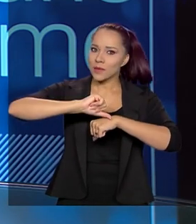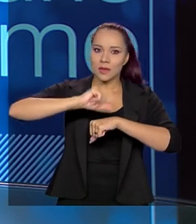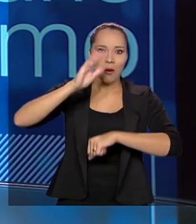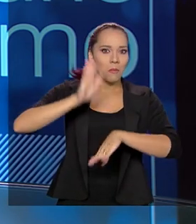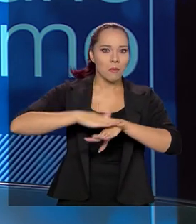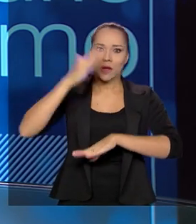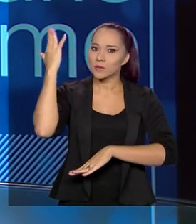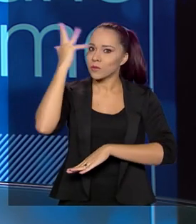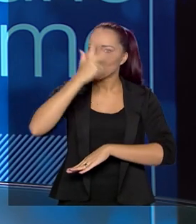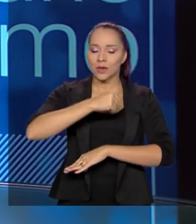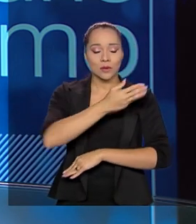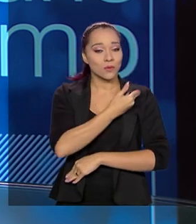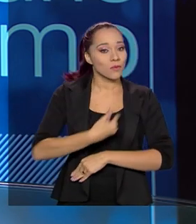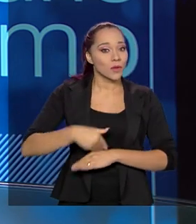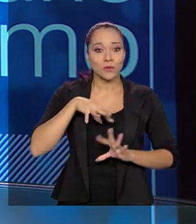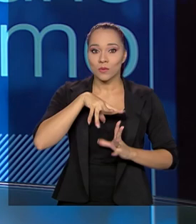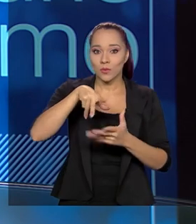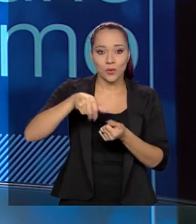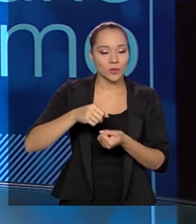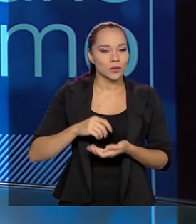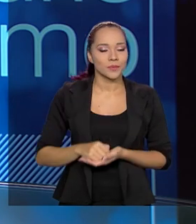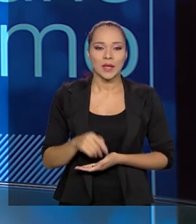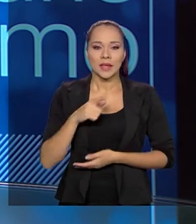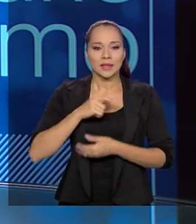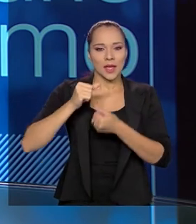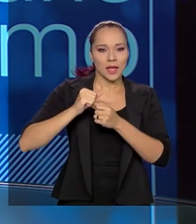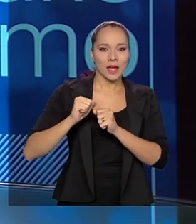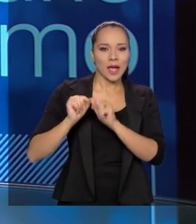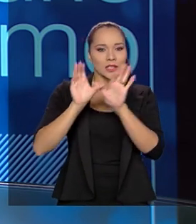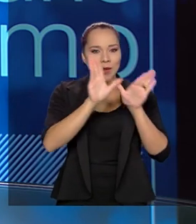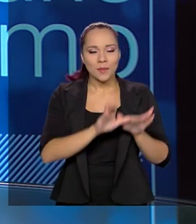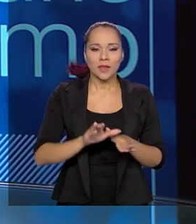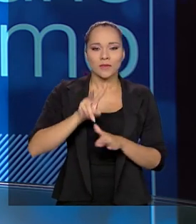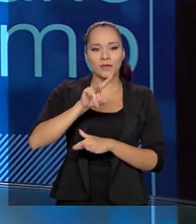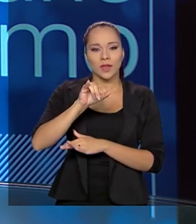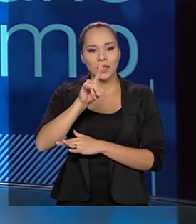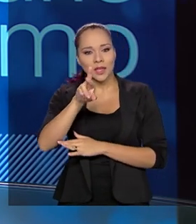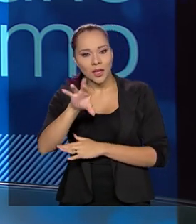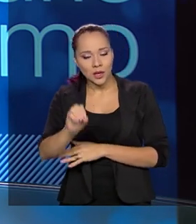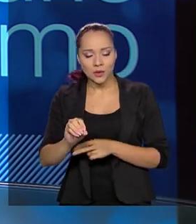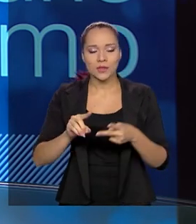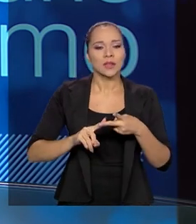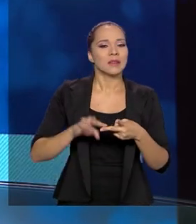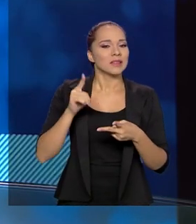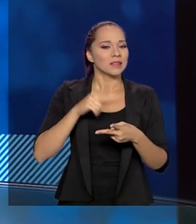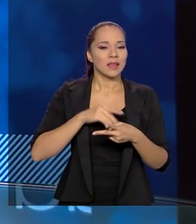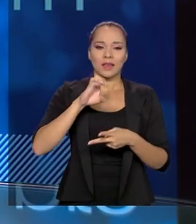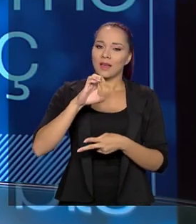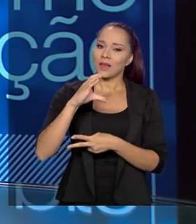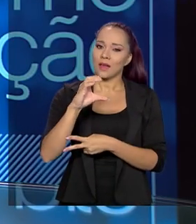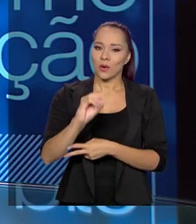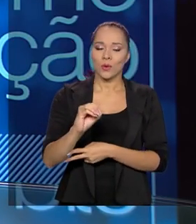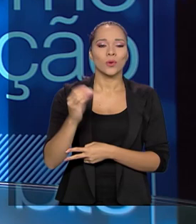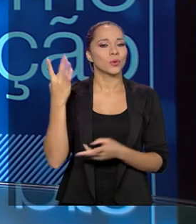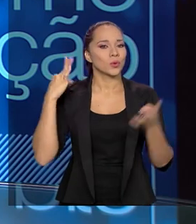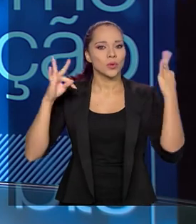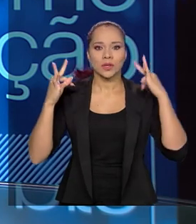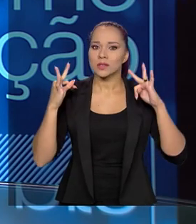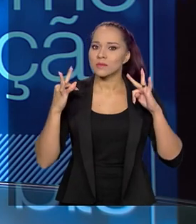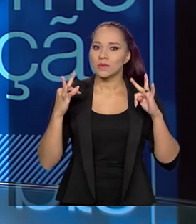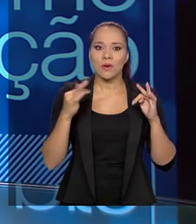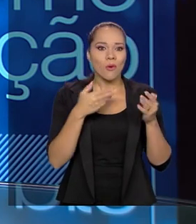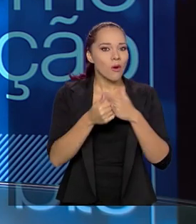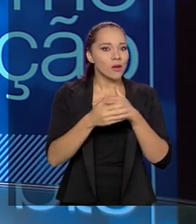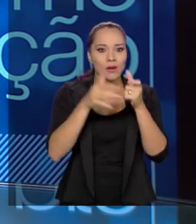para mim, de um governo do mundo, nós temos o Parque dos Viadeiros, nós temos ecoturismo, nós temos tudo aqui. Em qualquer lugar do